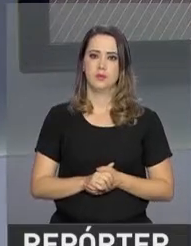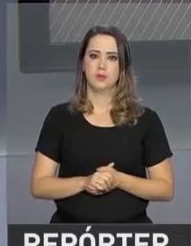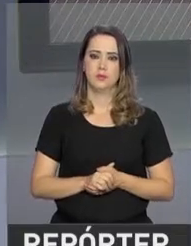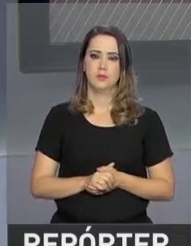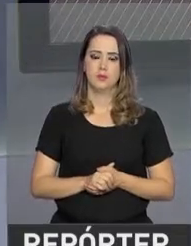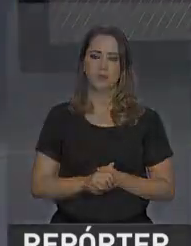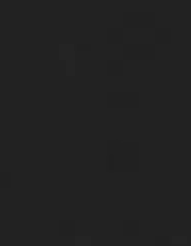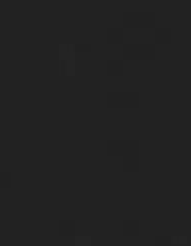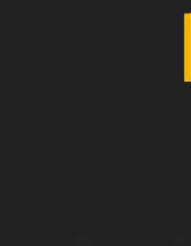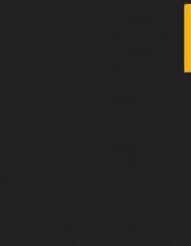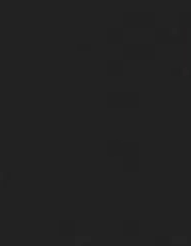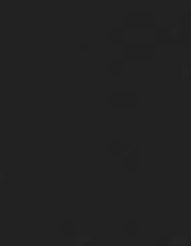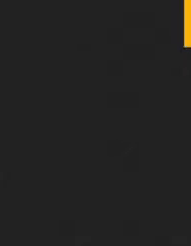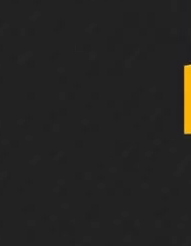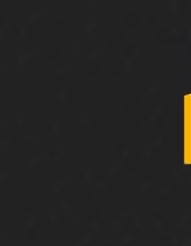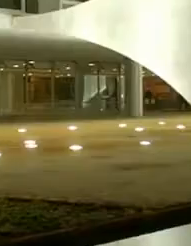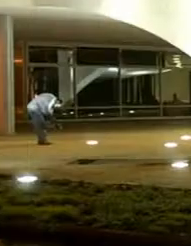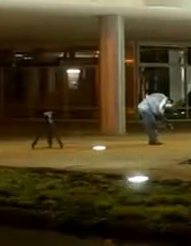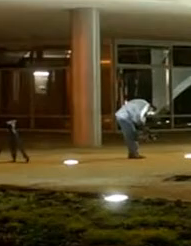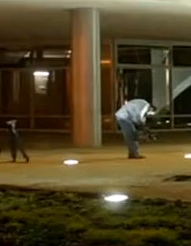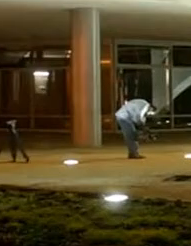Federal. E a